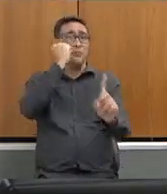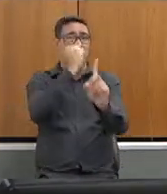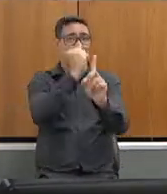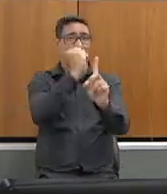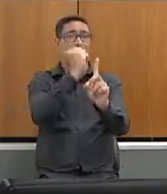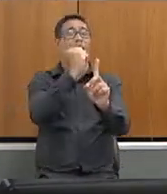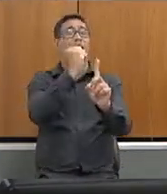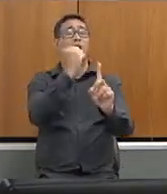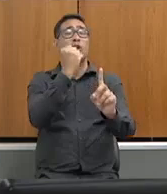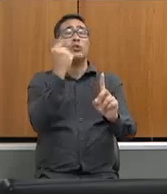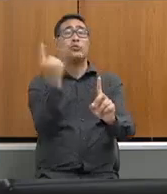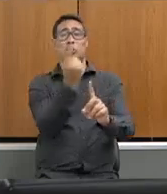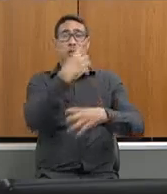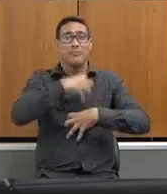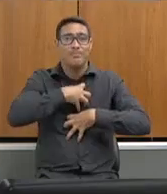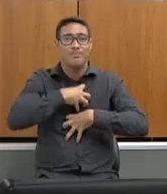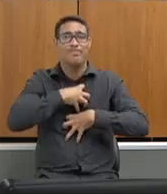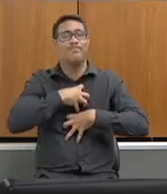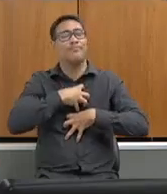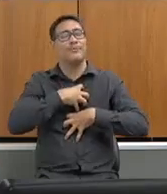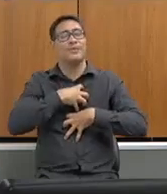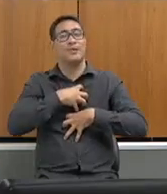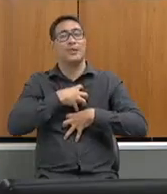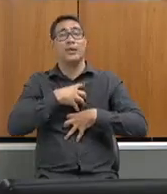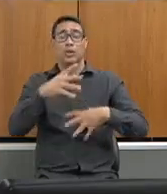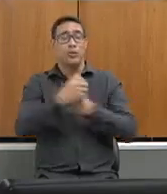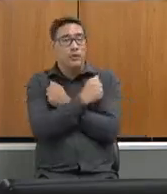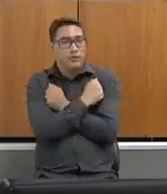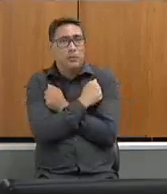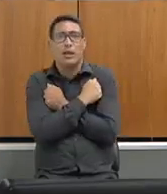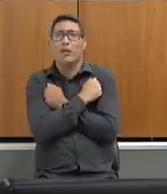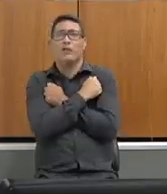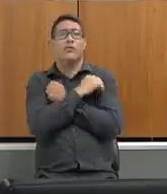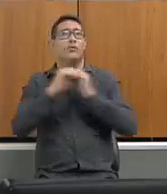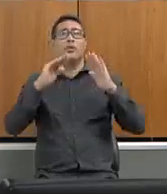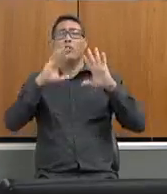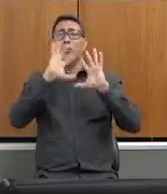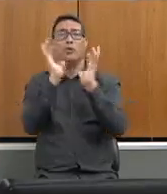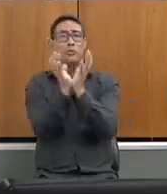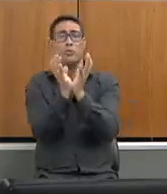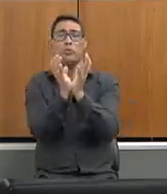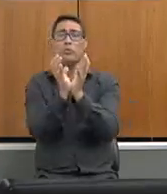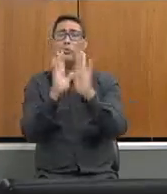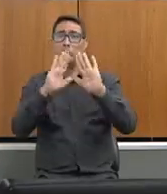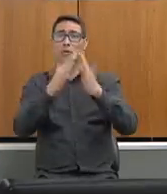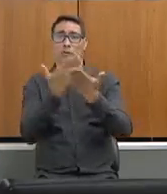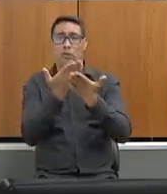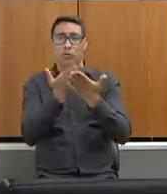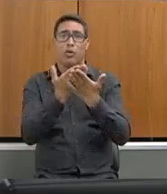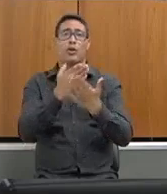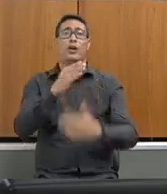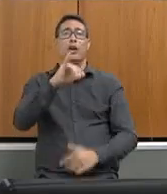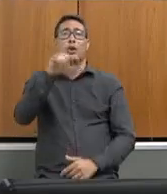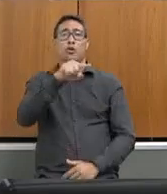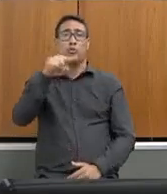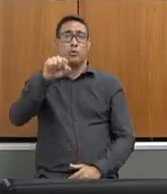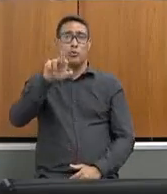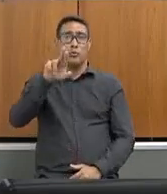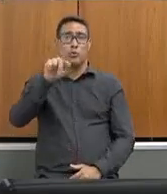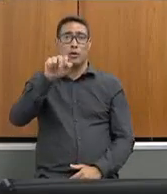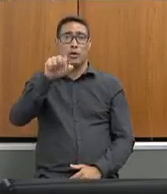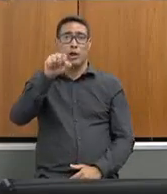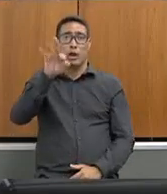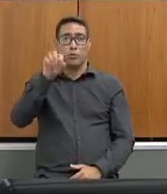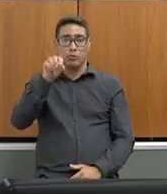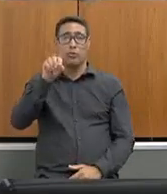impacta a todos nós. Então, deixando aí um abraço também solidário a toda a comunidade da Escola Estadual, João Augusto de Carvalho, em Simonésia.